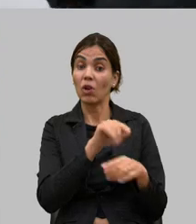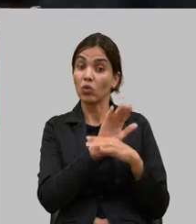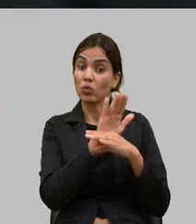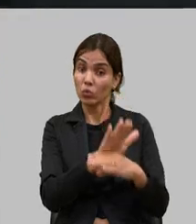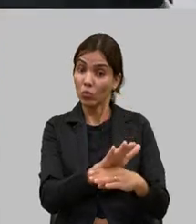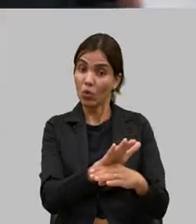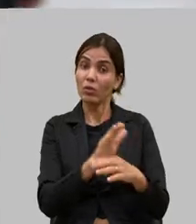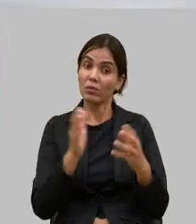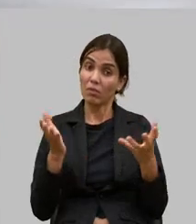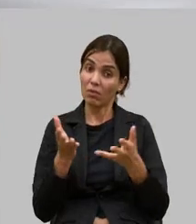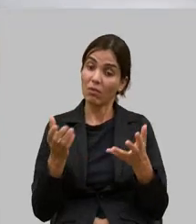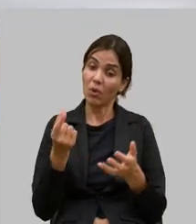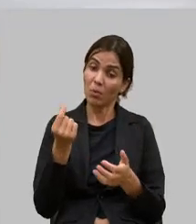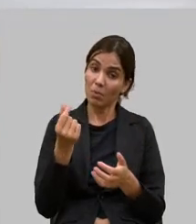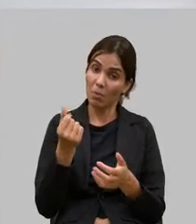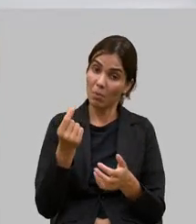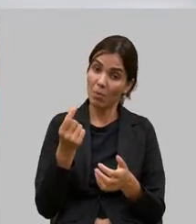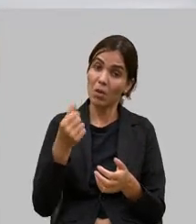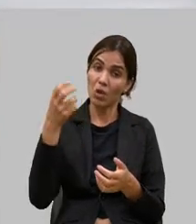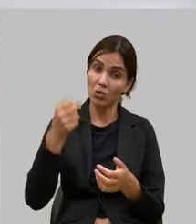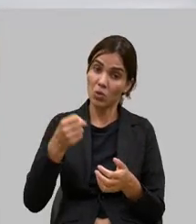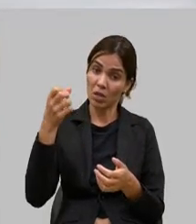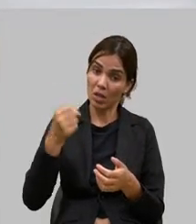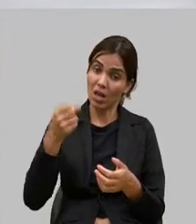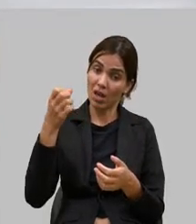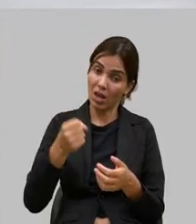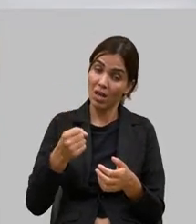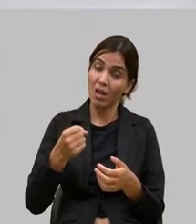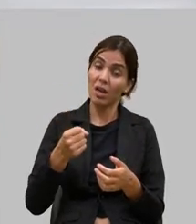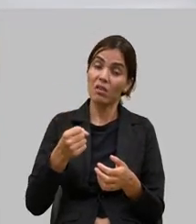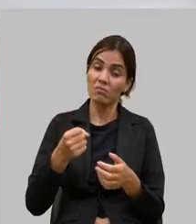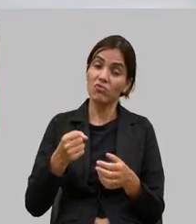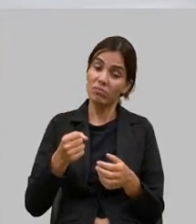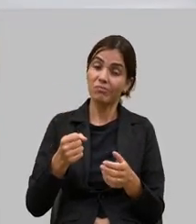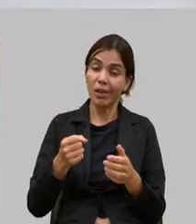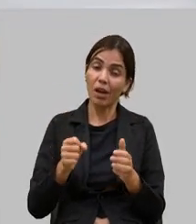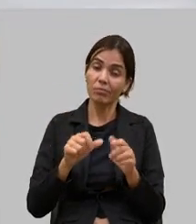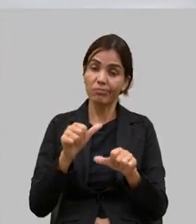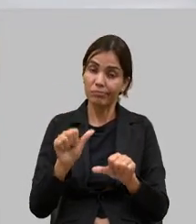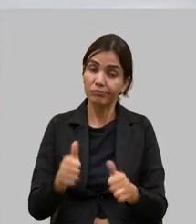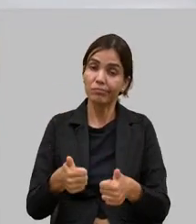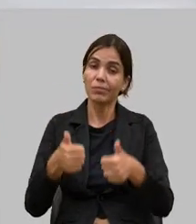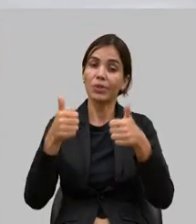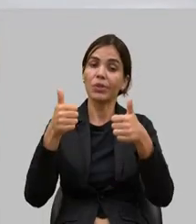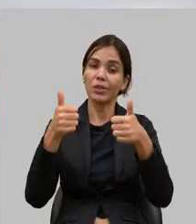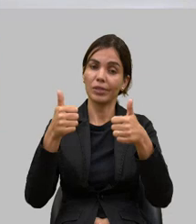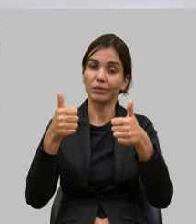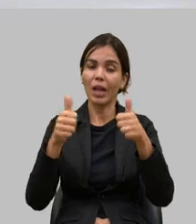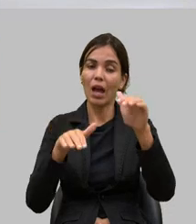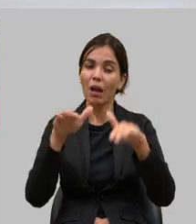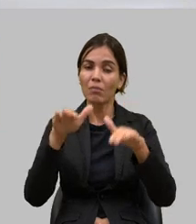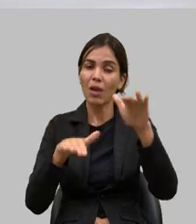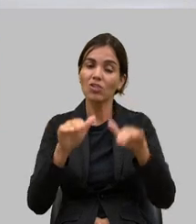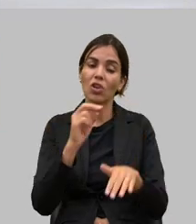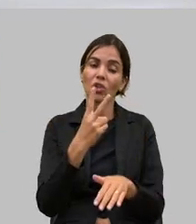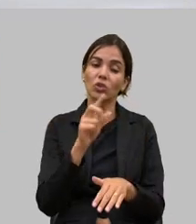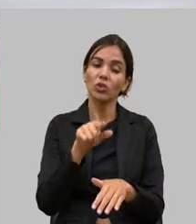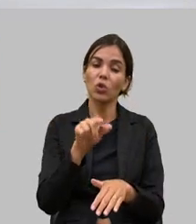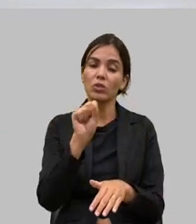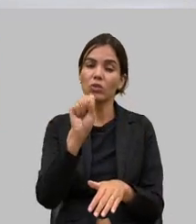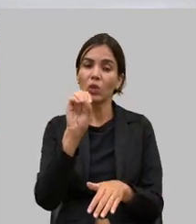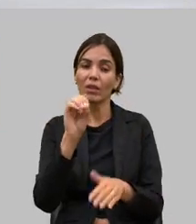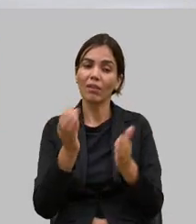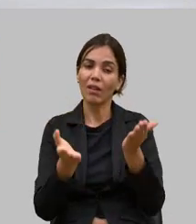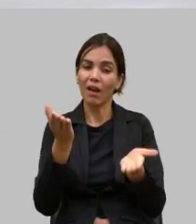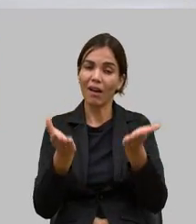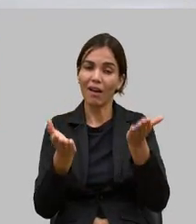reerguendo nós já temos produtores recebendo 3,30 3,20 a média está dando 2,70 2,80 quando na época do Minas Grita